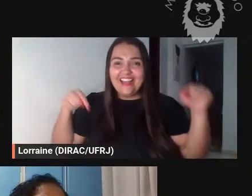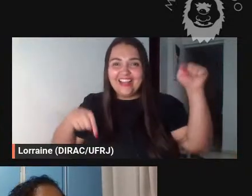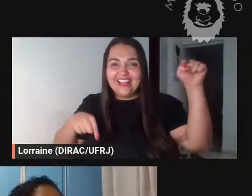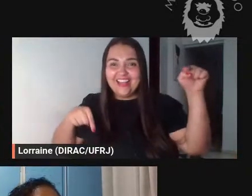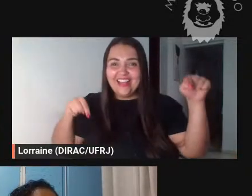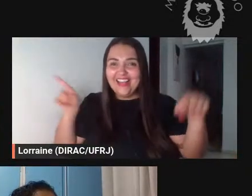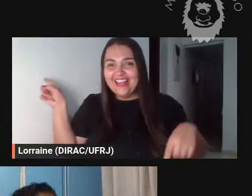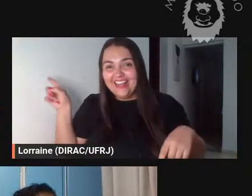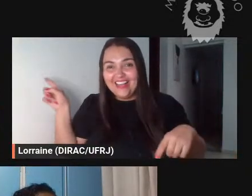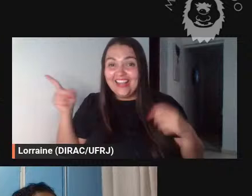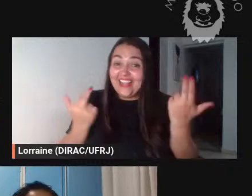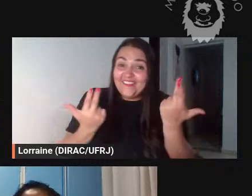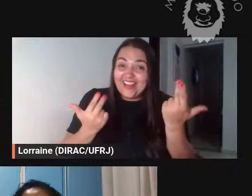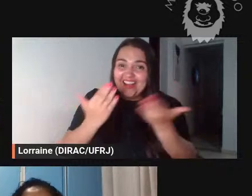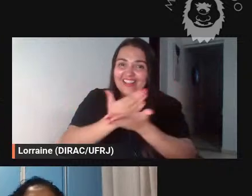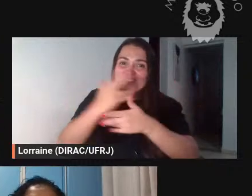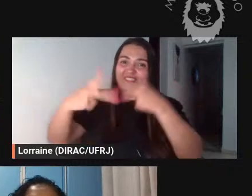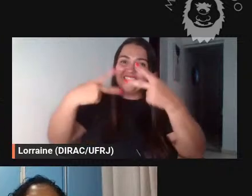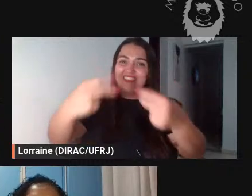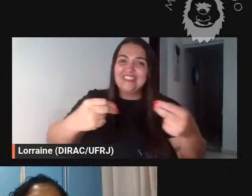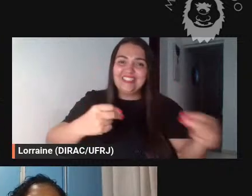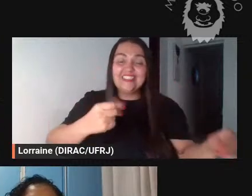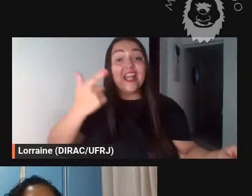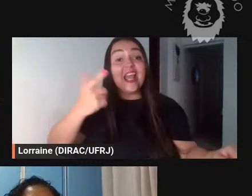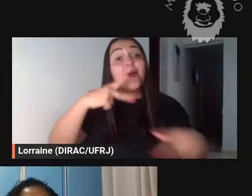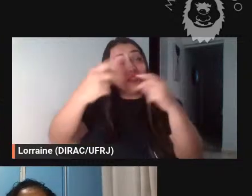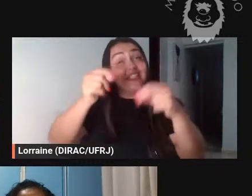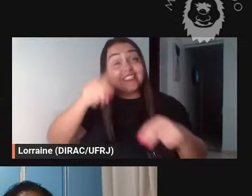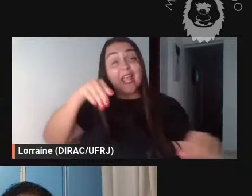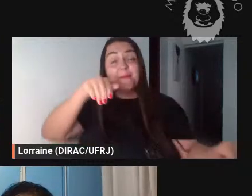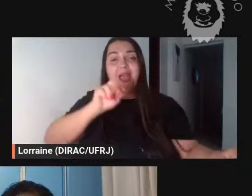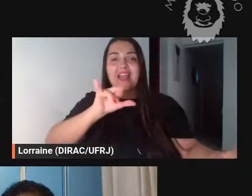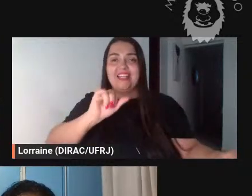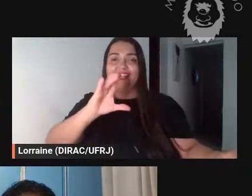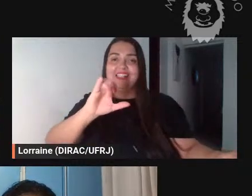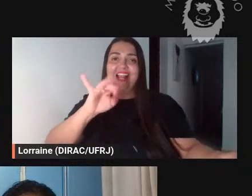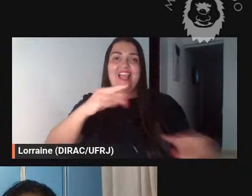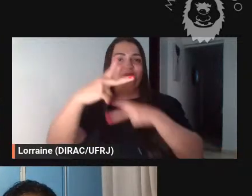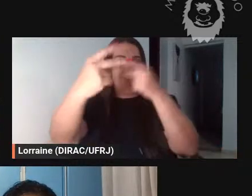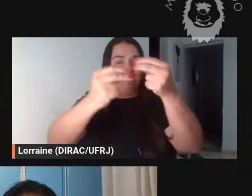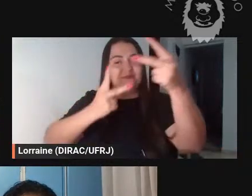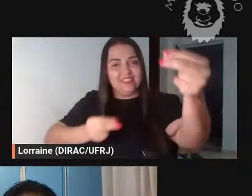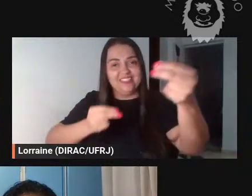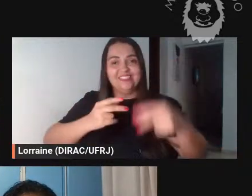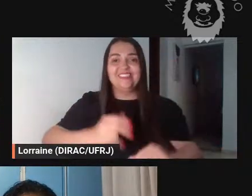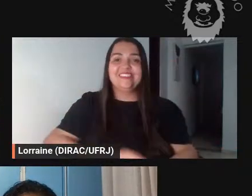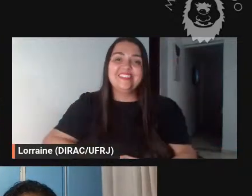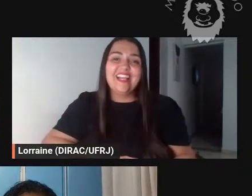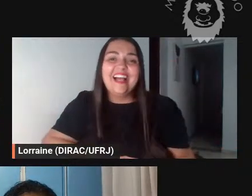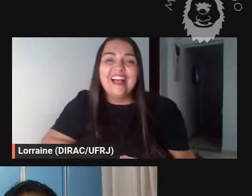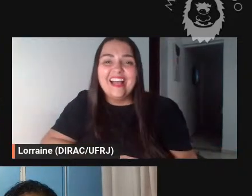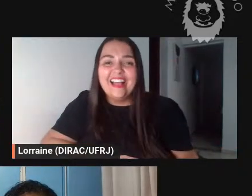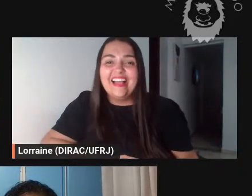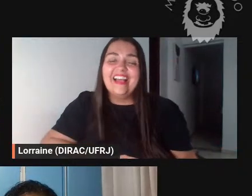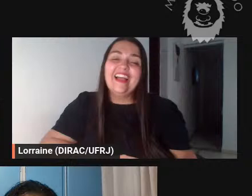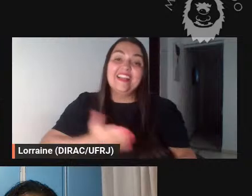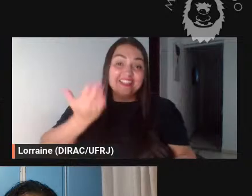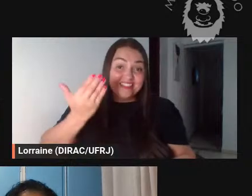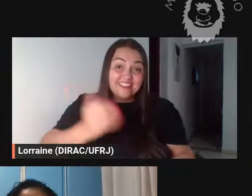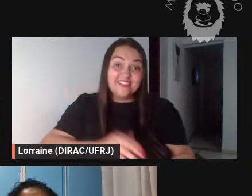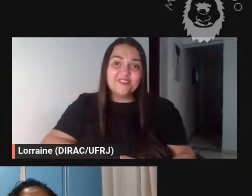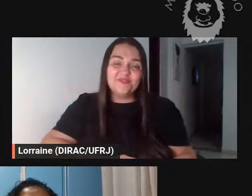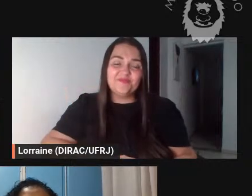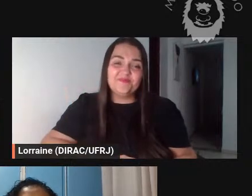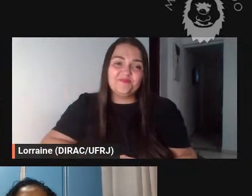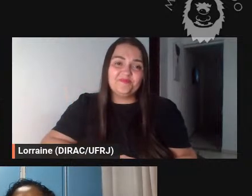palavra é toda sua professora Maria Celeste muito